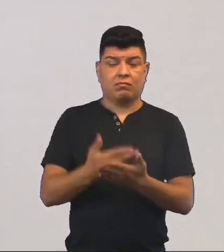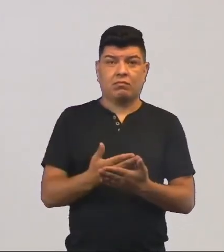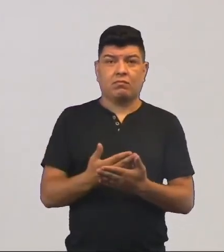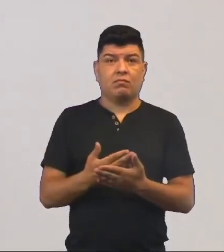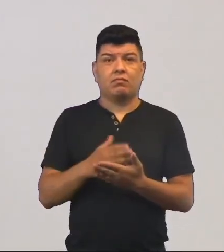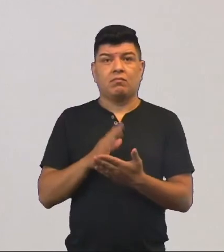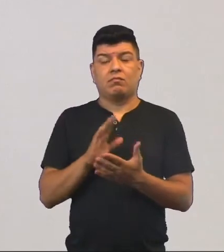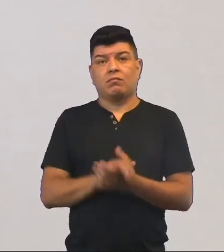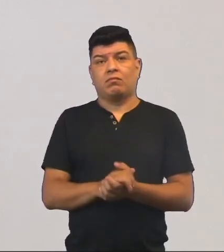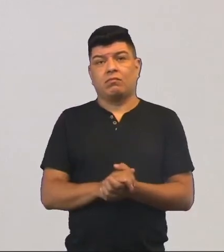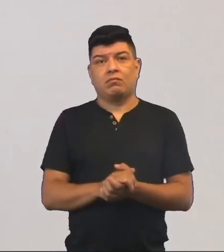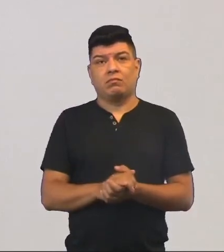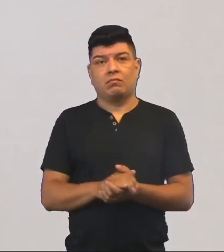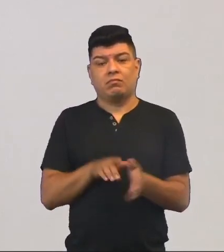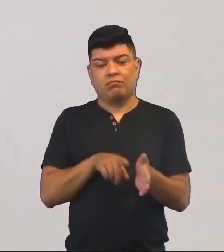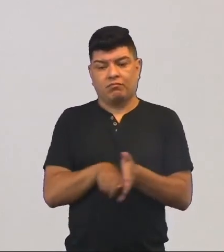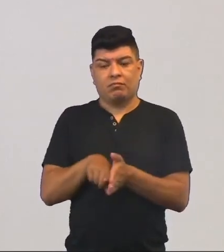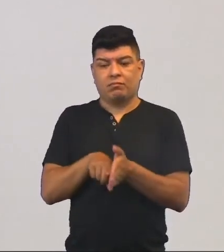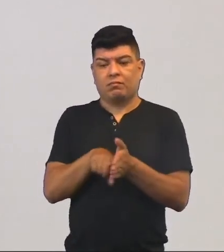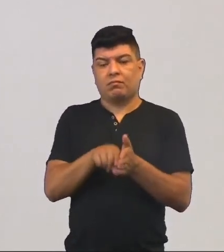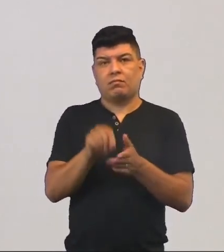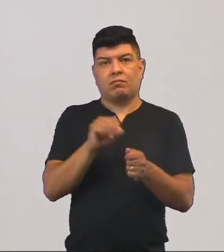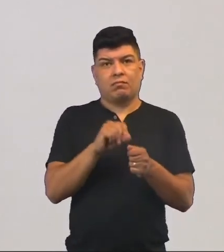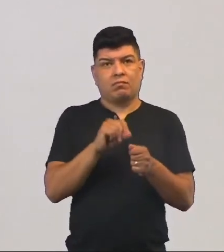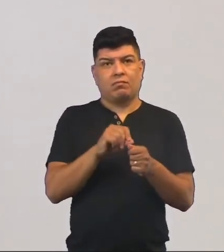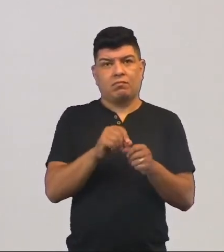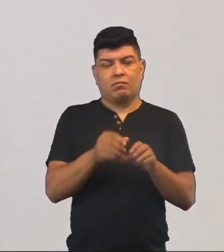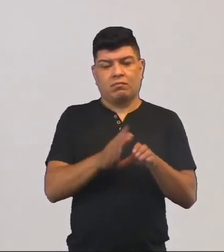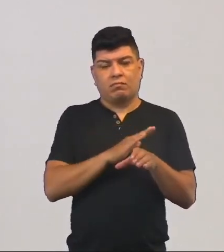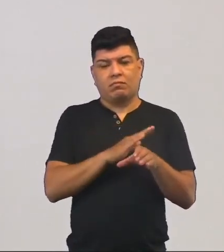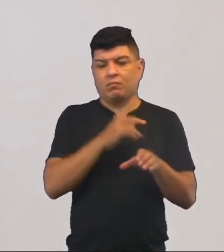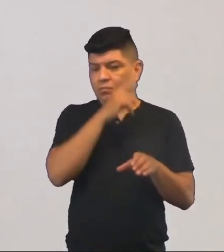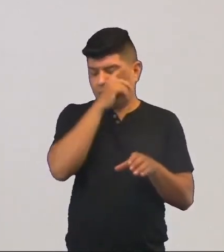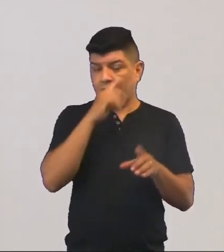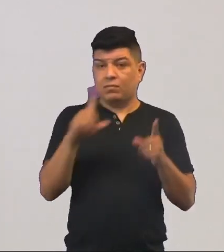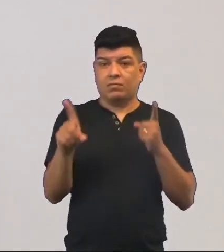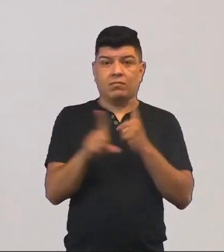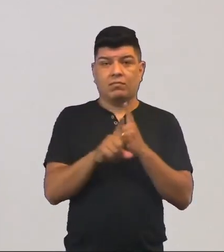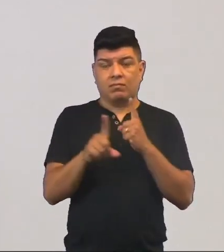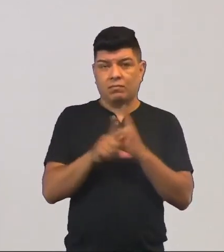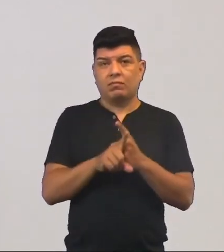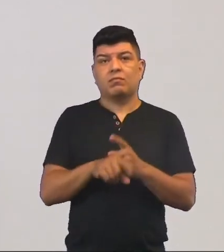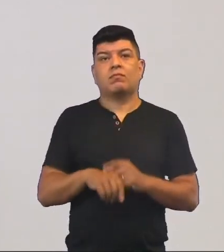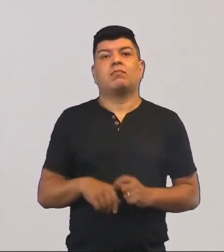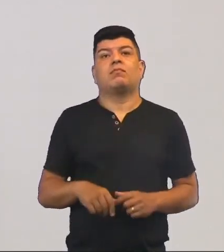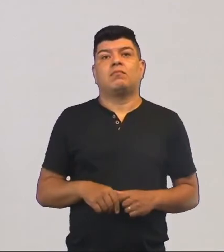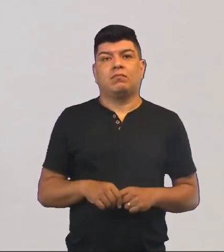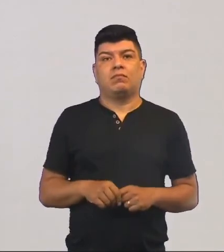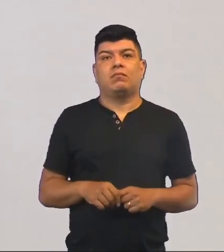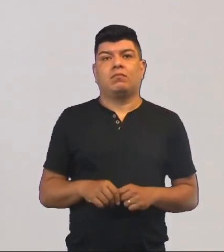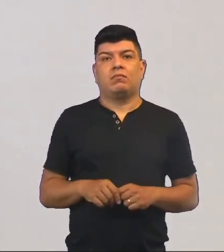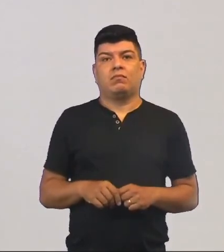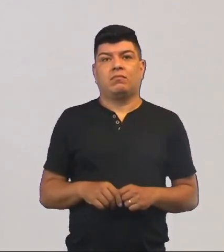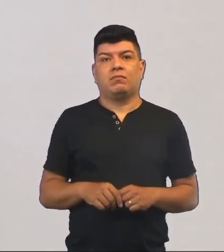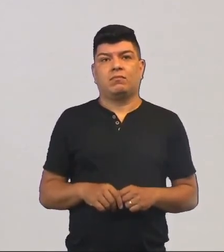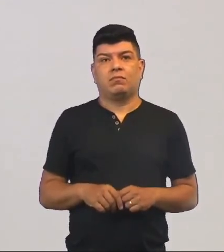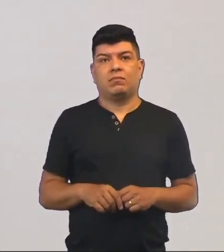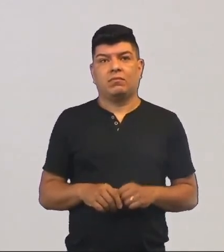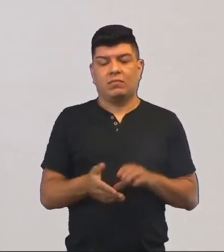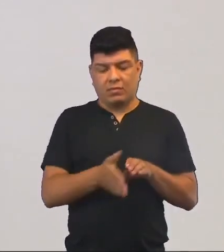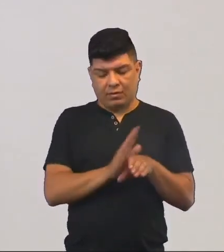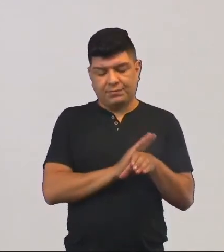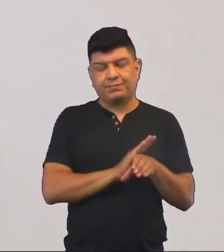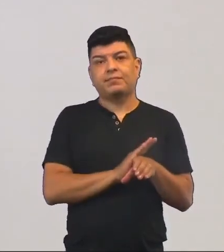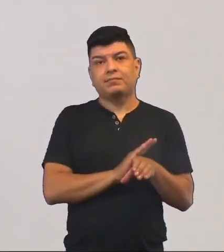Muitos estudiosos, quando fazem escavações, eles encontram esses registros. Esses registros em